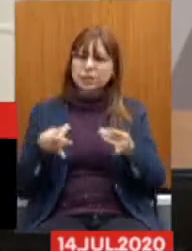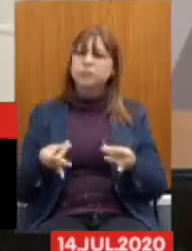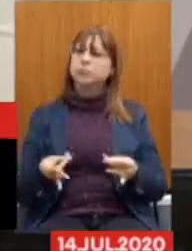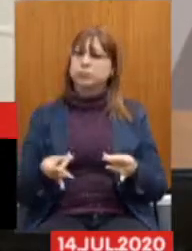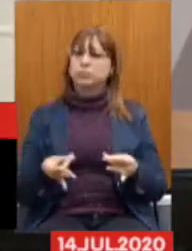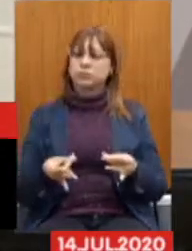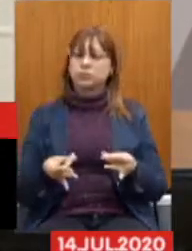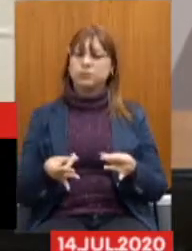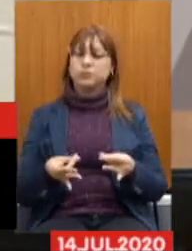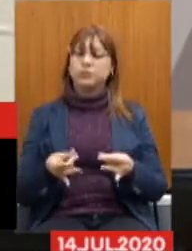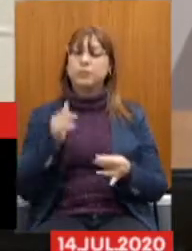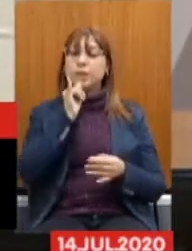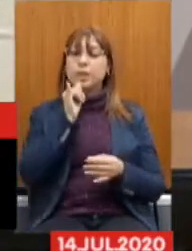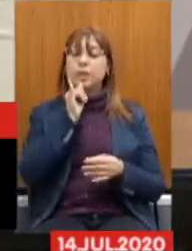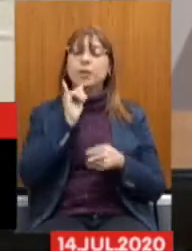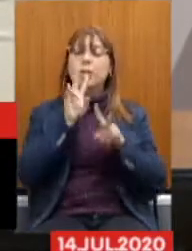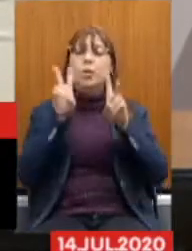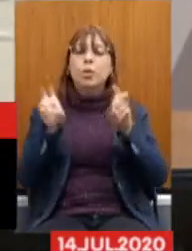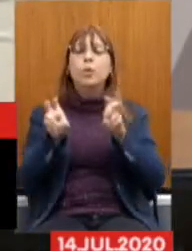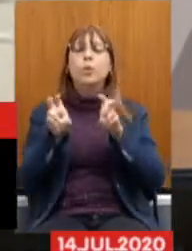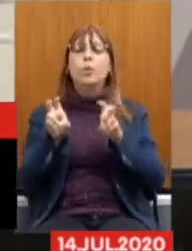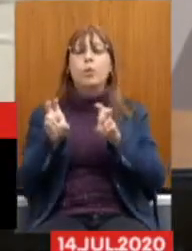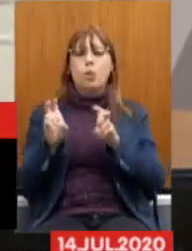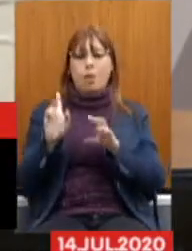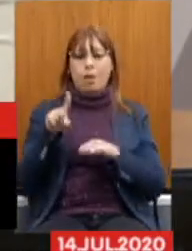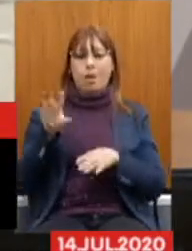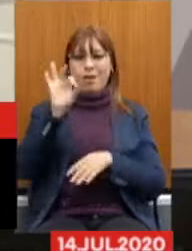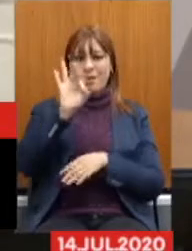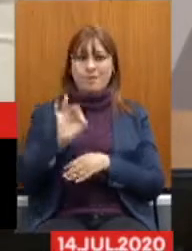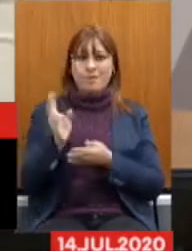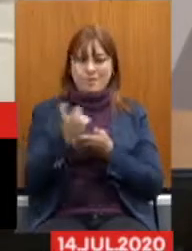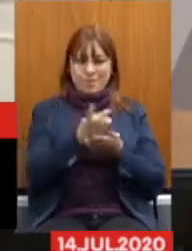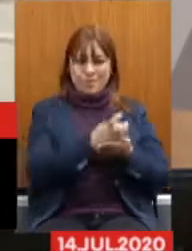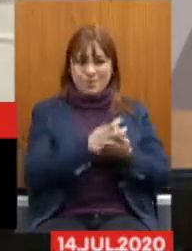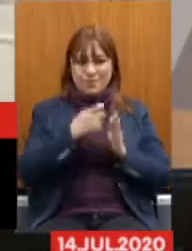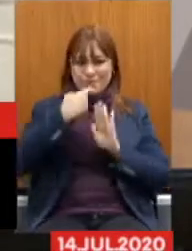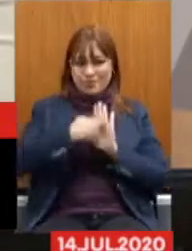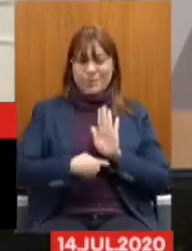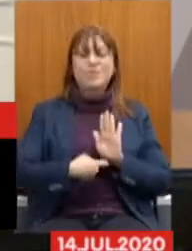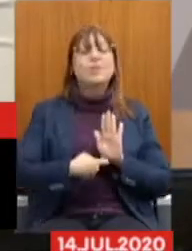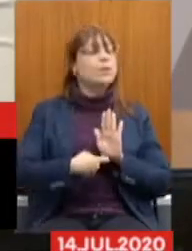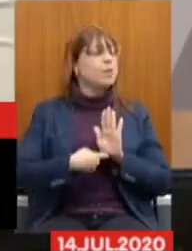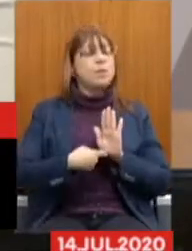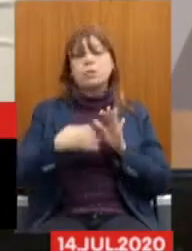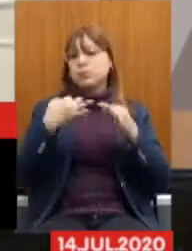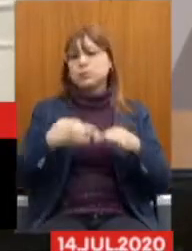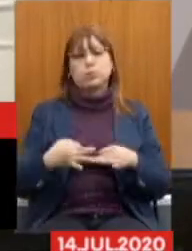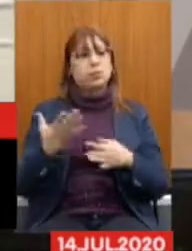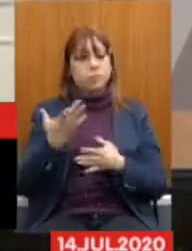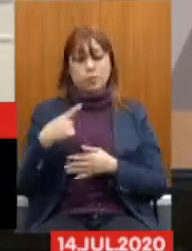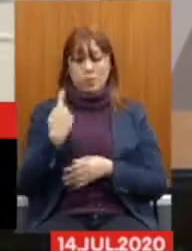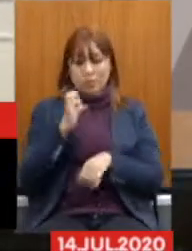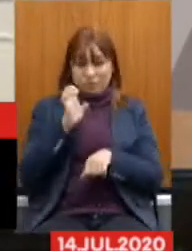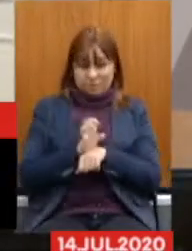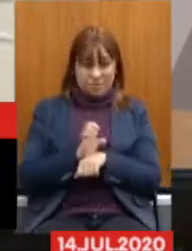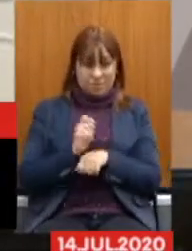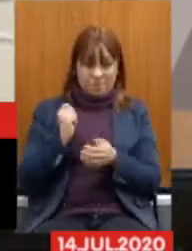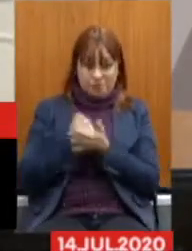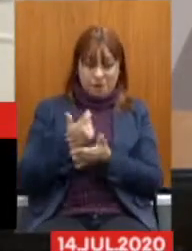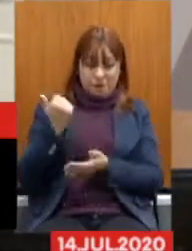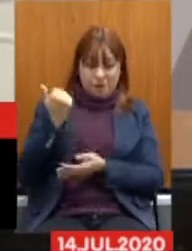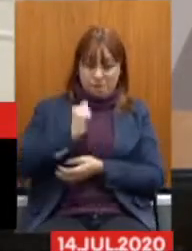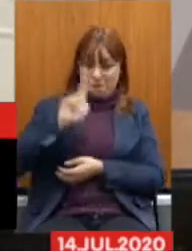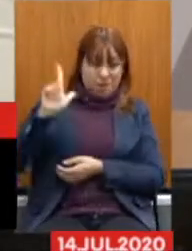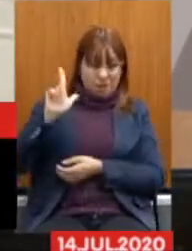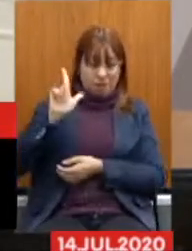Sobre as alíquotas A gente A Não acha justo Que os servidores Estaduais Paguem mais Que os federais O ideal Seria